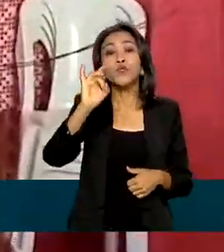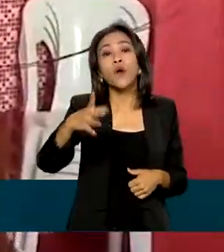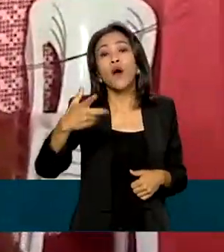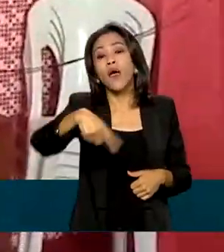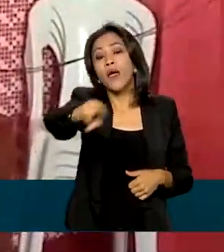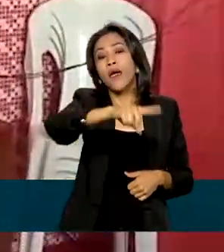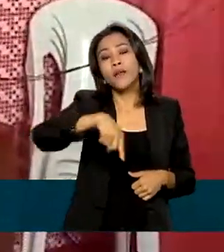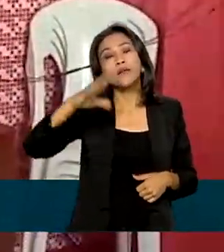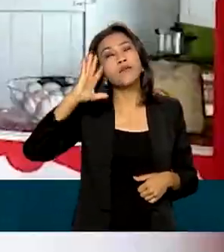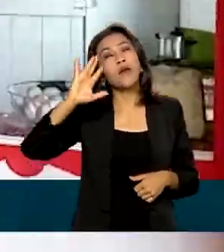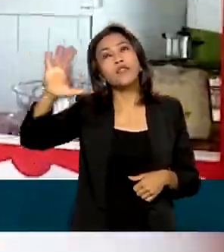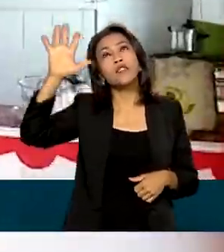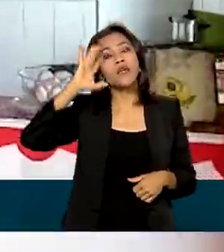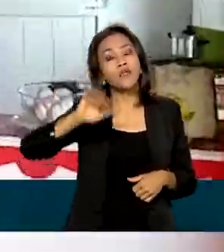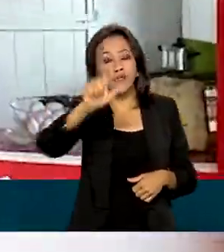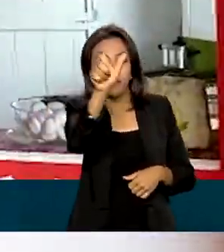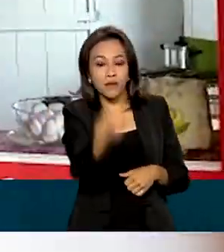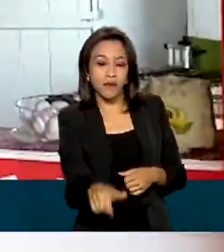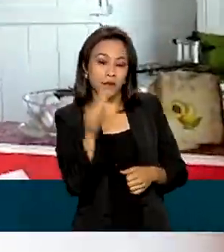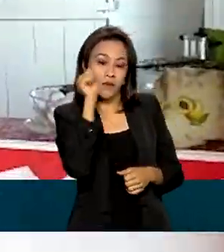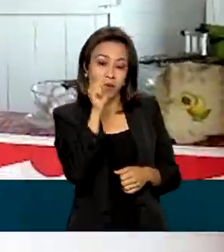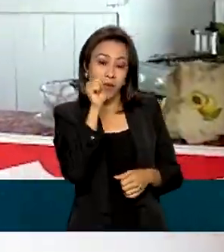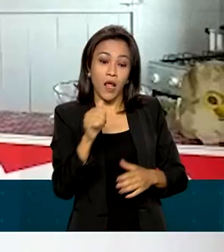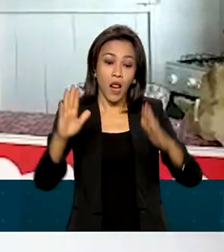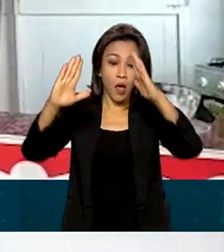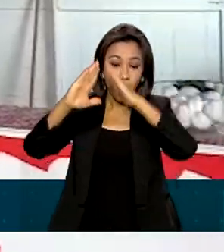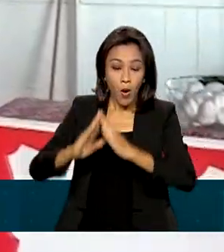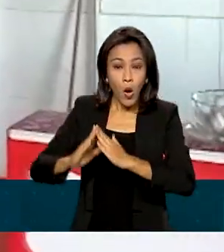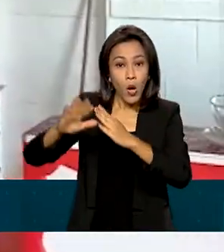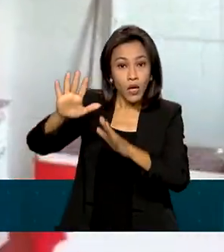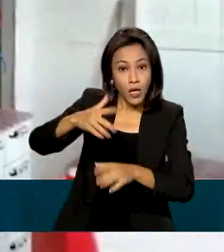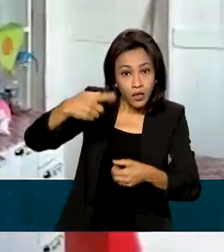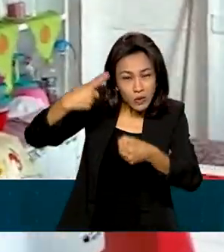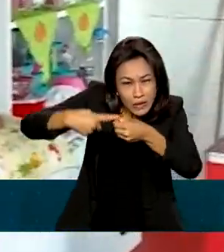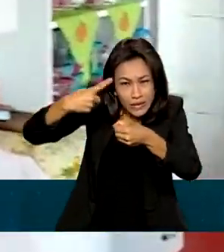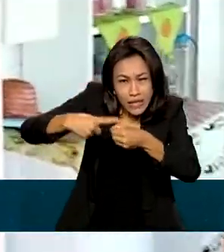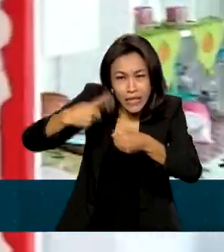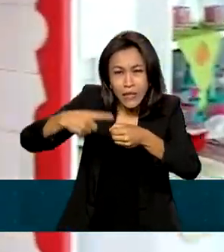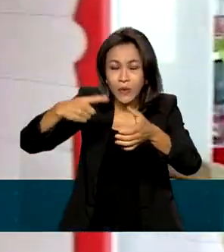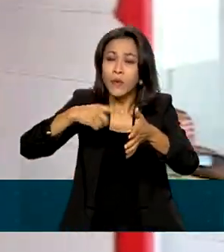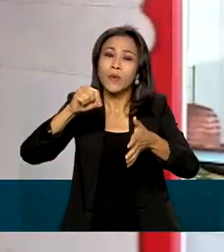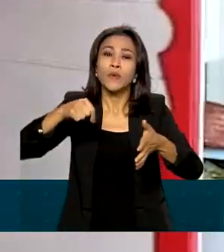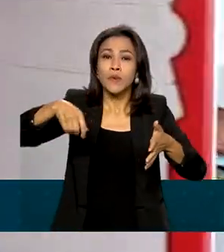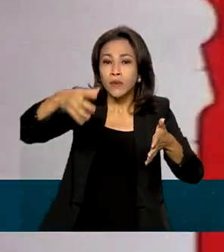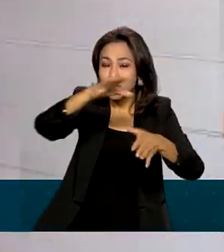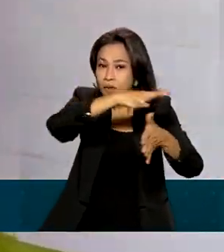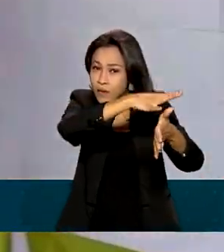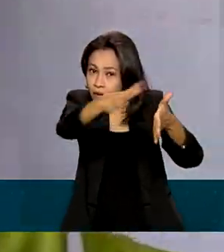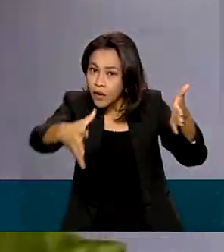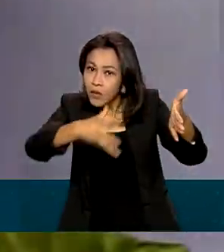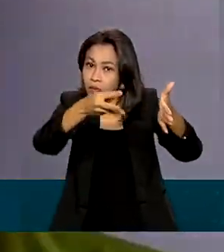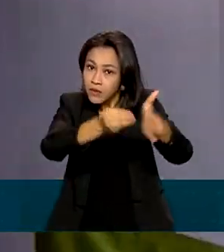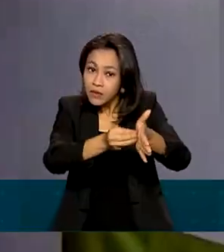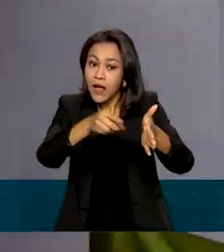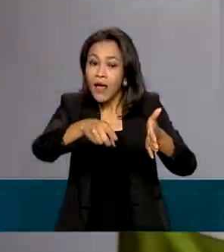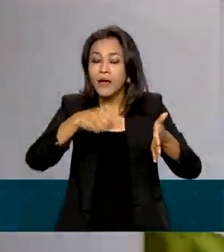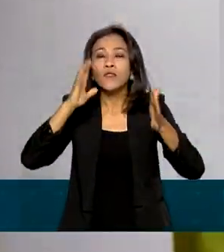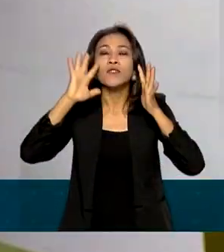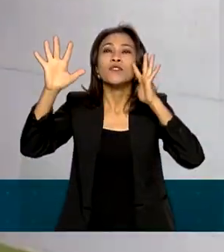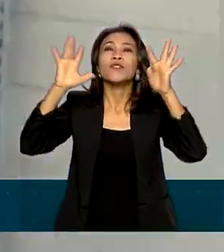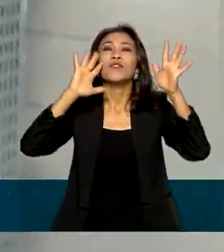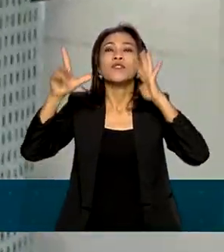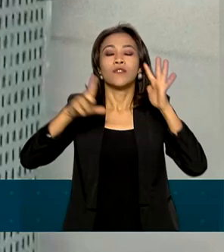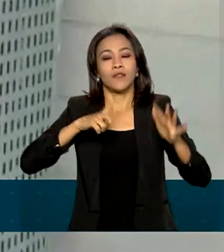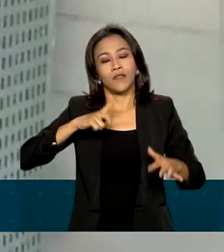imaginação da Ingrid. Moradora de Piranhas, no interior do Amazonas, seu maior sonho era ter energia elétrica em